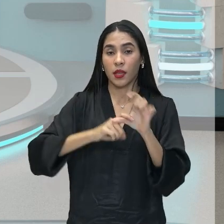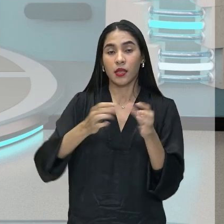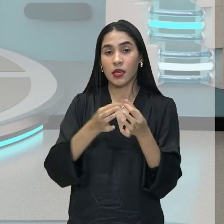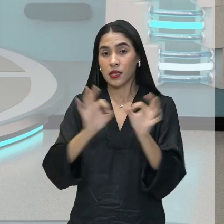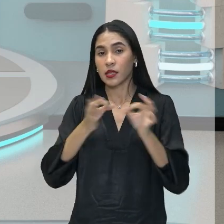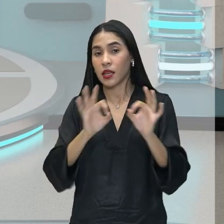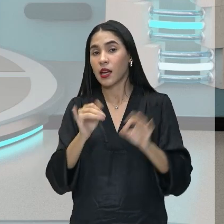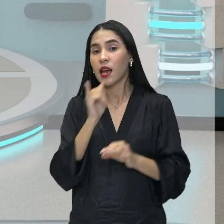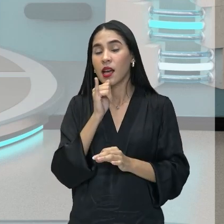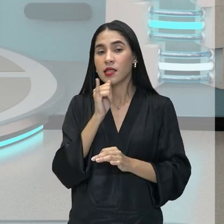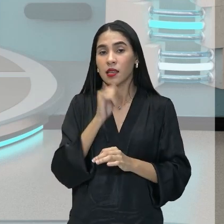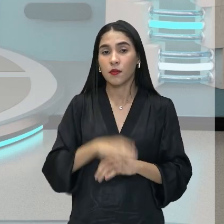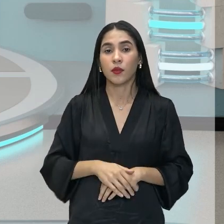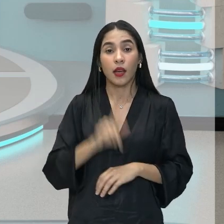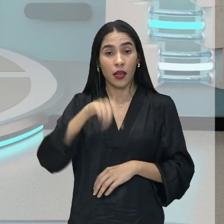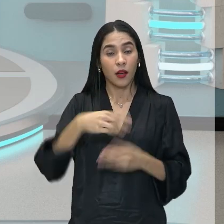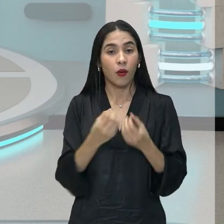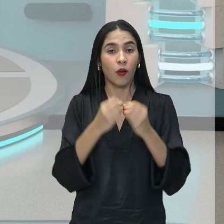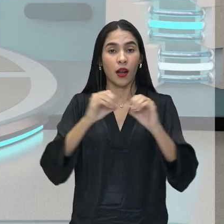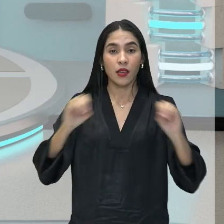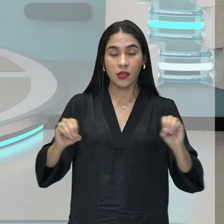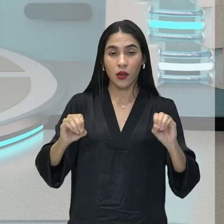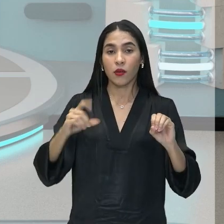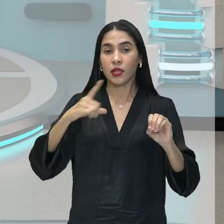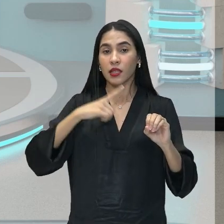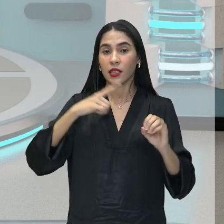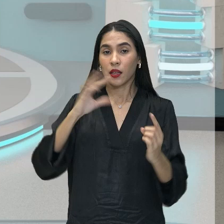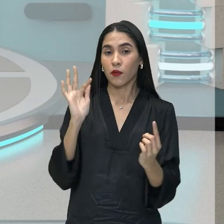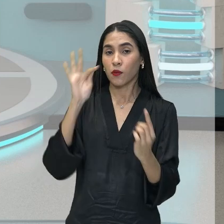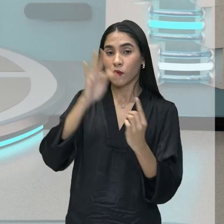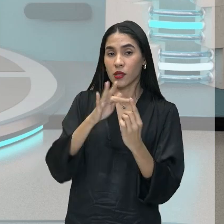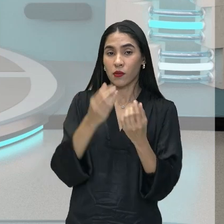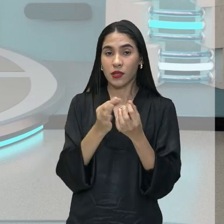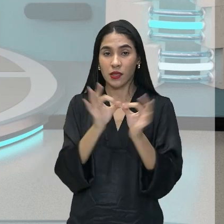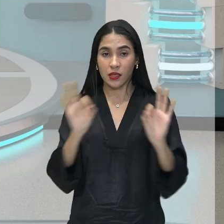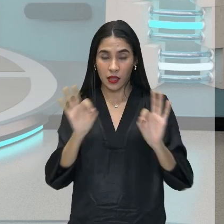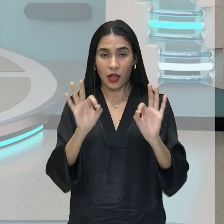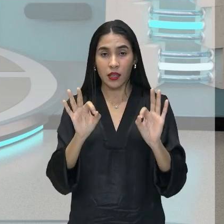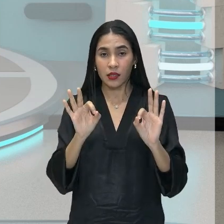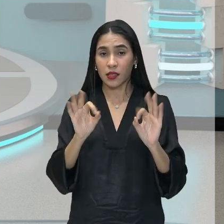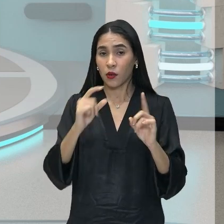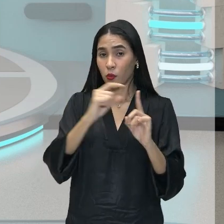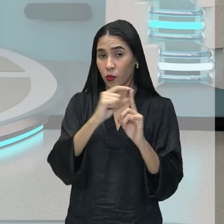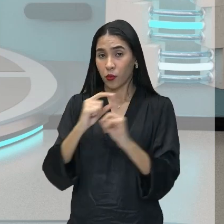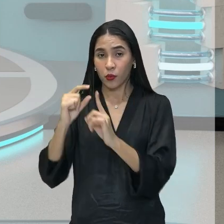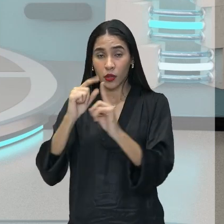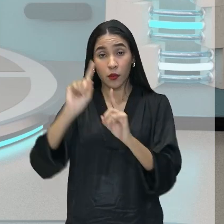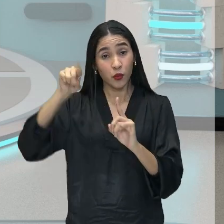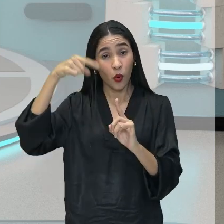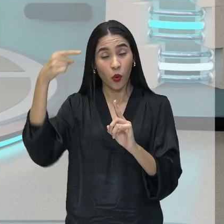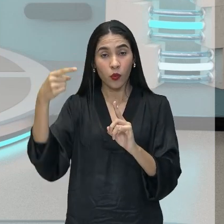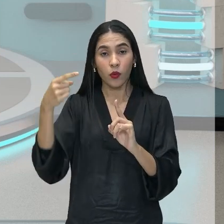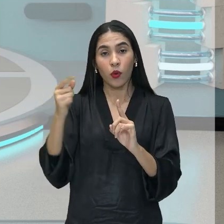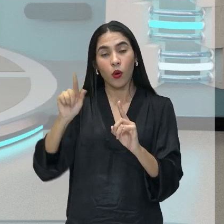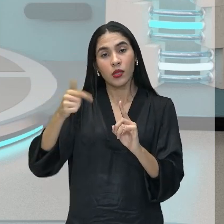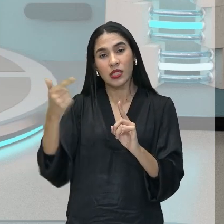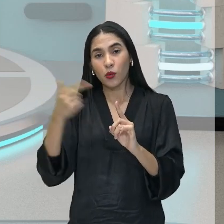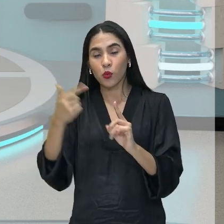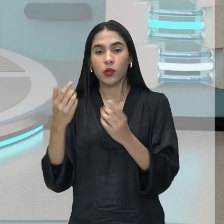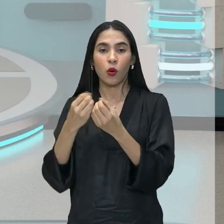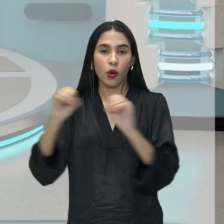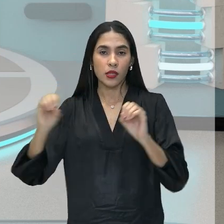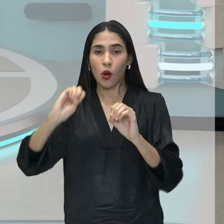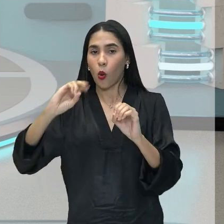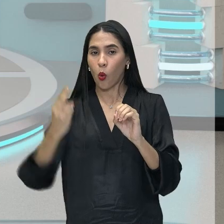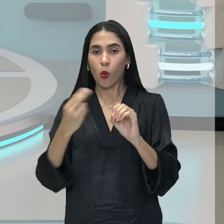quando eu digo isso, eu estou falando de orações que exercem função sintática de algum termo de outra oração, certo? Qual é essa outra